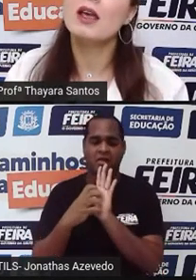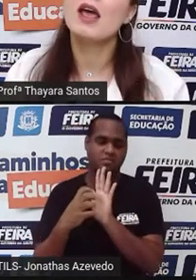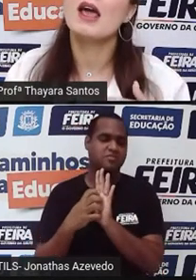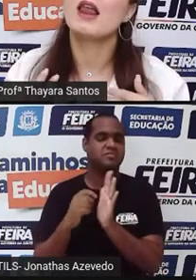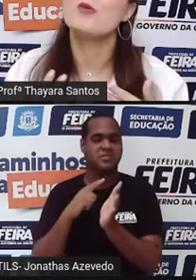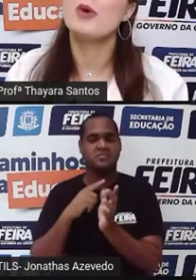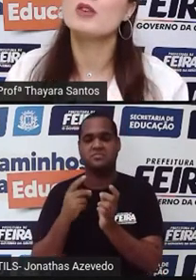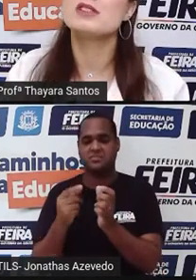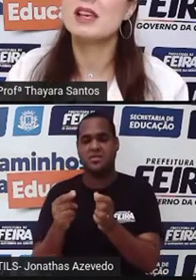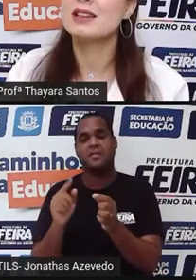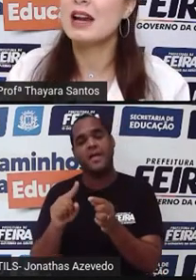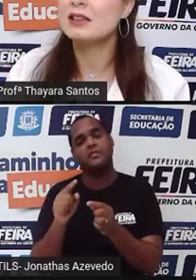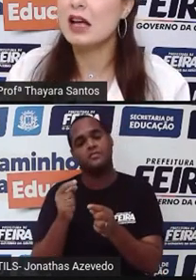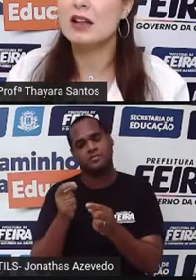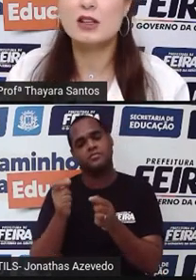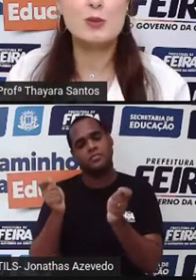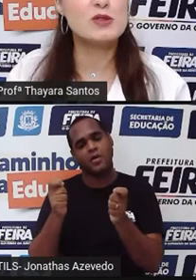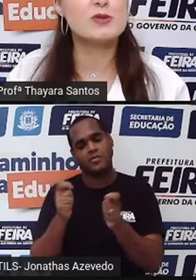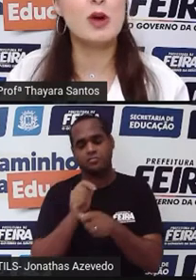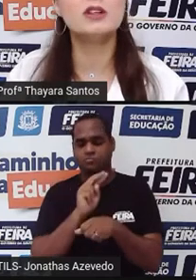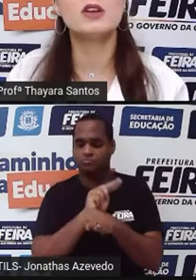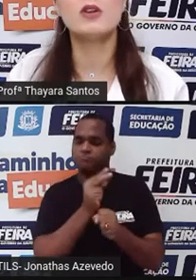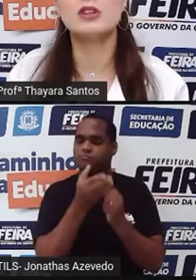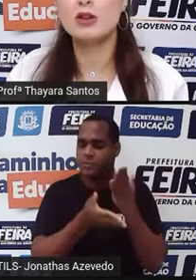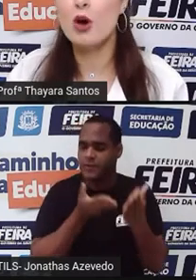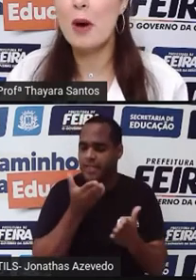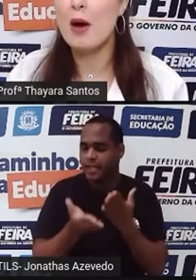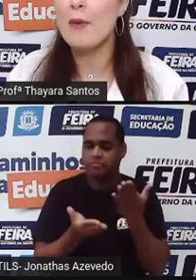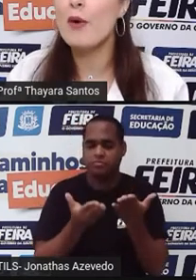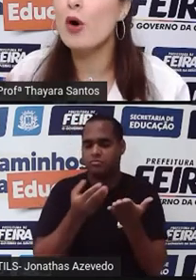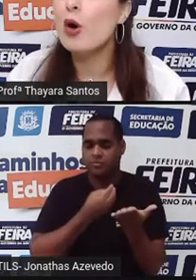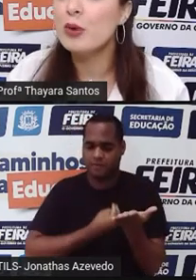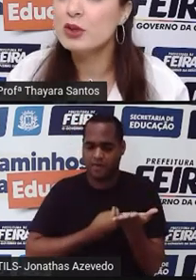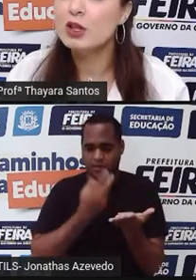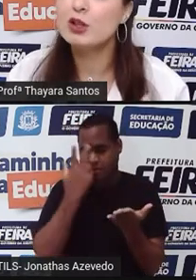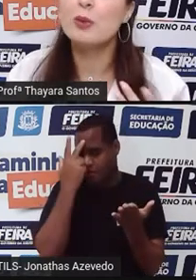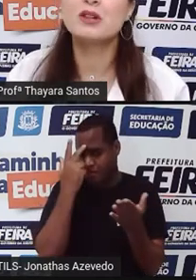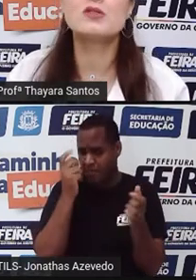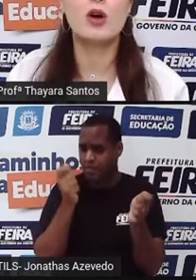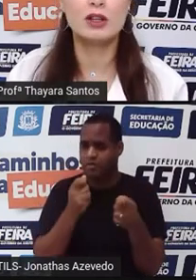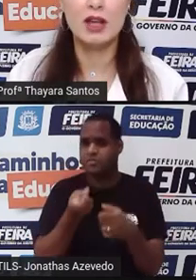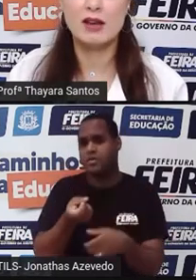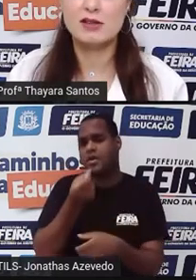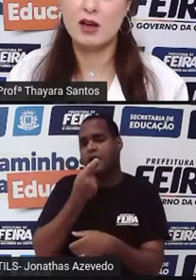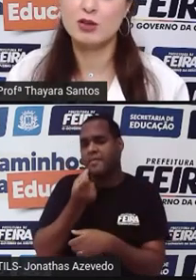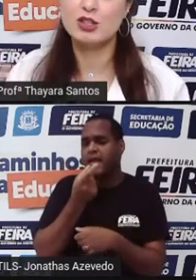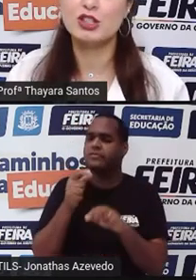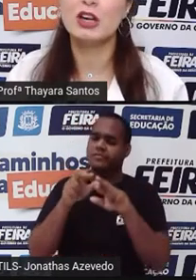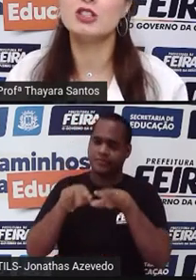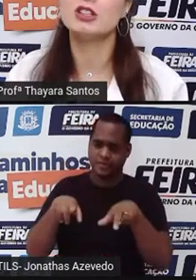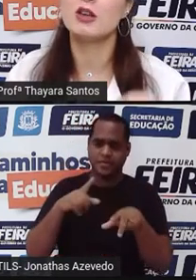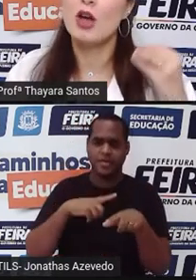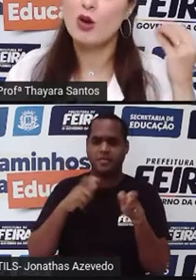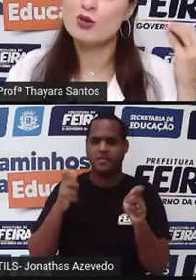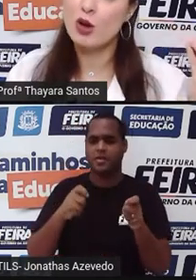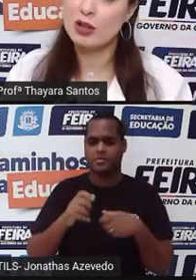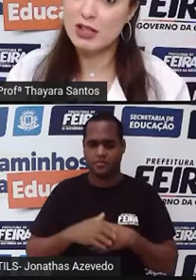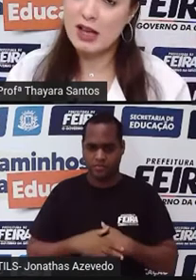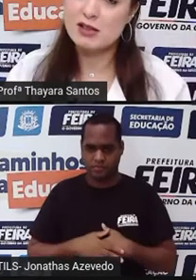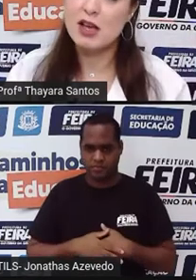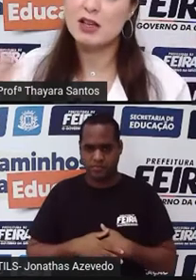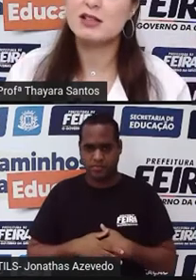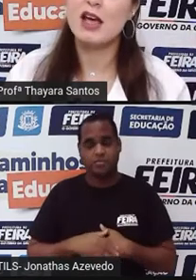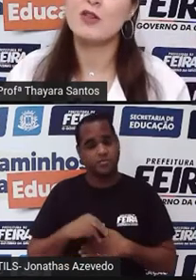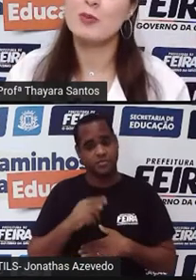Porém, ela pode ser tratada e as pessoas podem ter uma vida normal, como tomando os coquetéis. Hoje em dia, a gente tem os